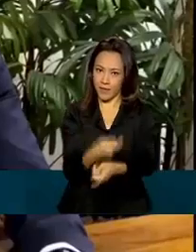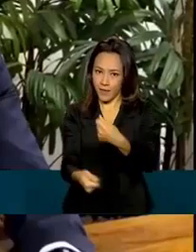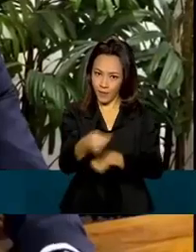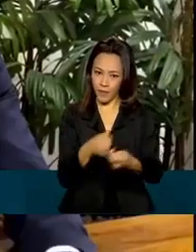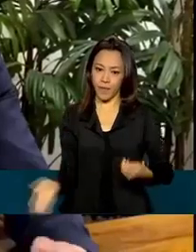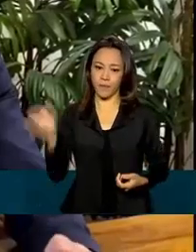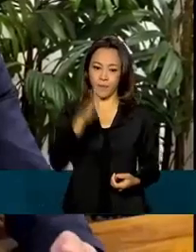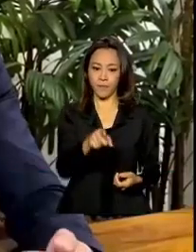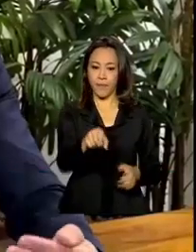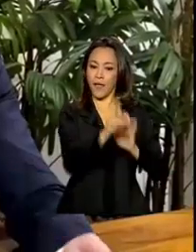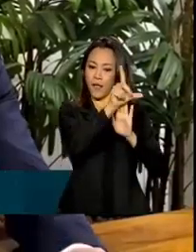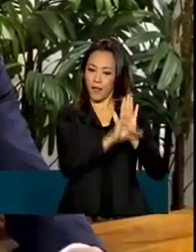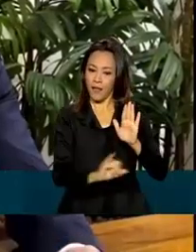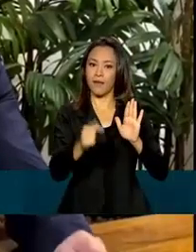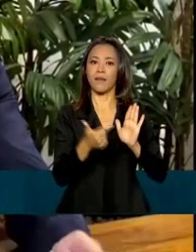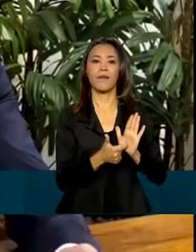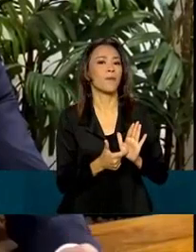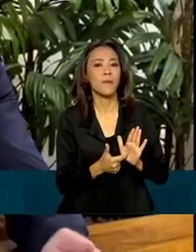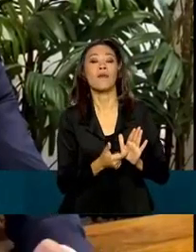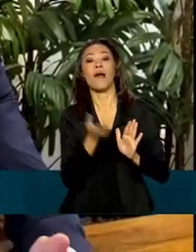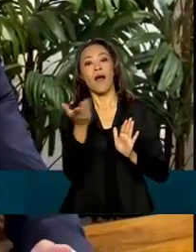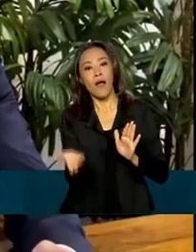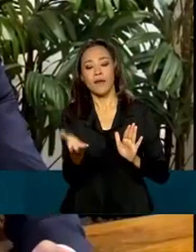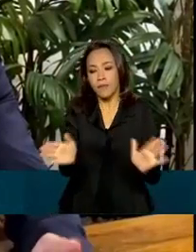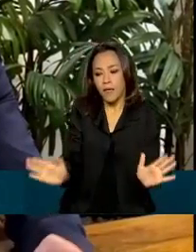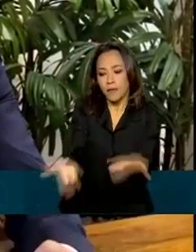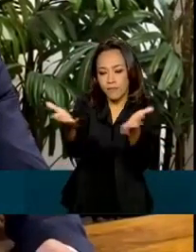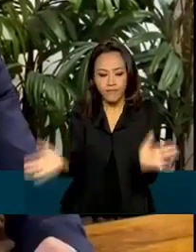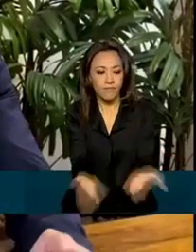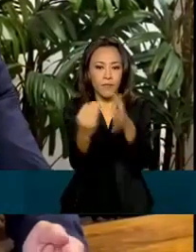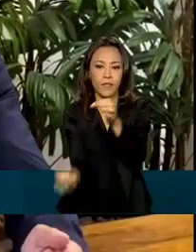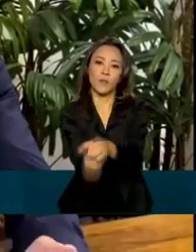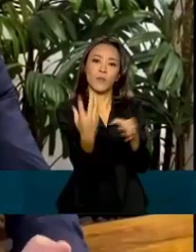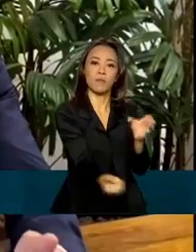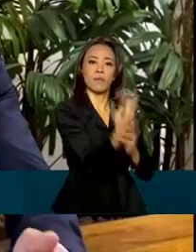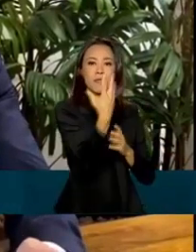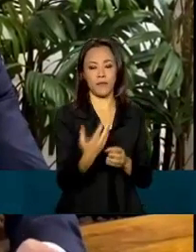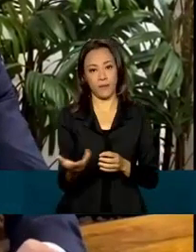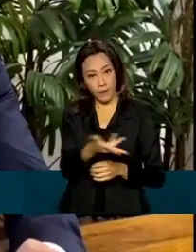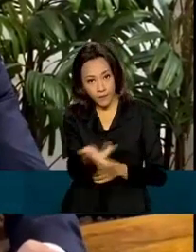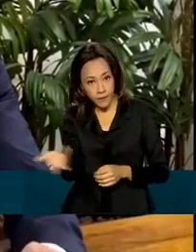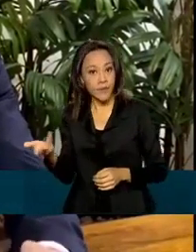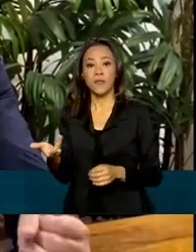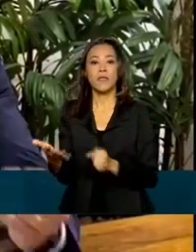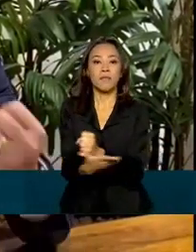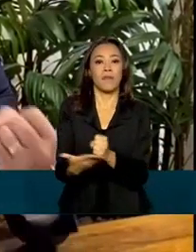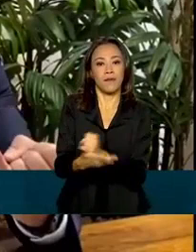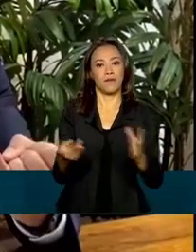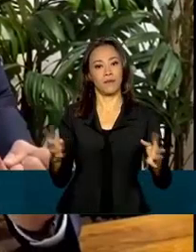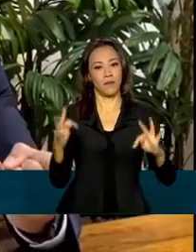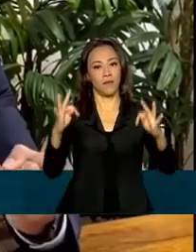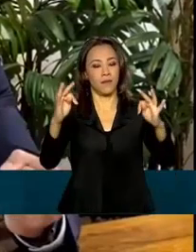A lei criará um ambiente favorável para o surgimento e crescimento de empresas nascentes de base tecnológica, com